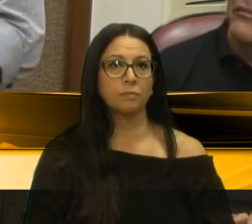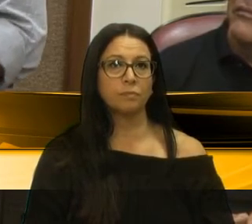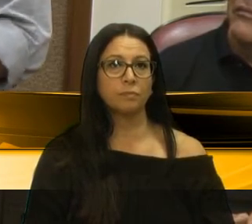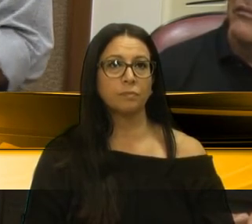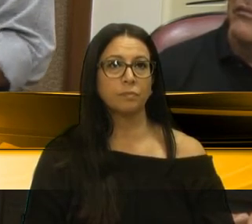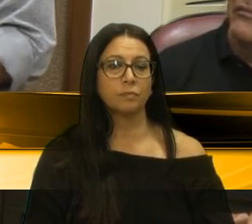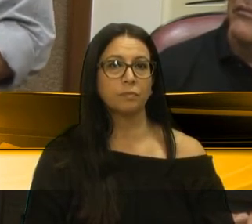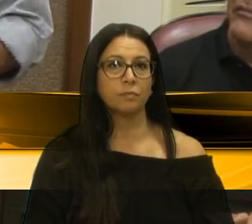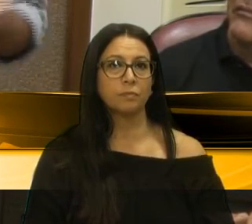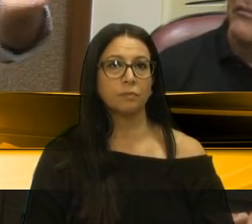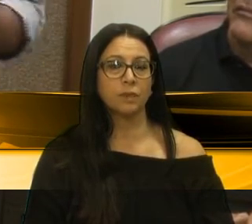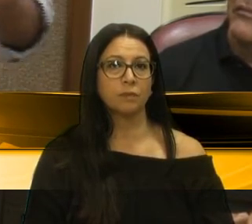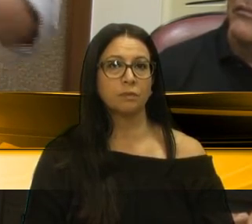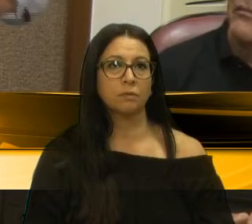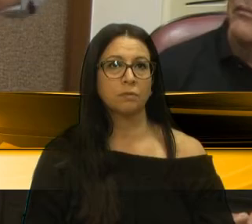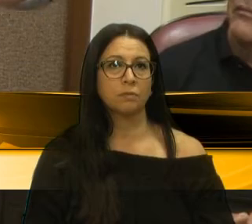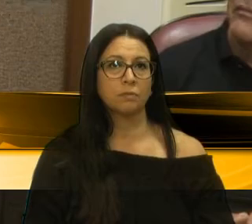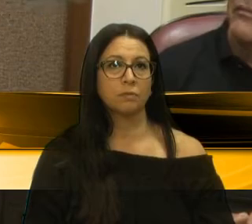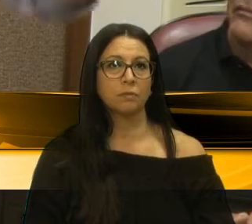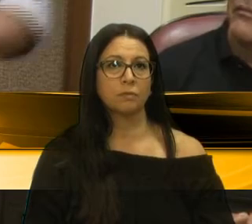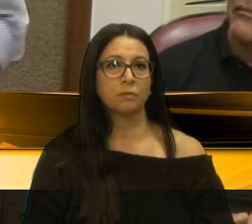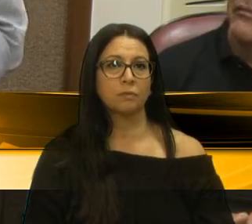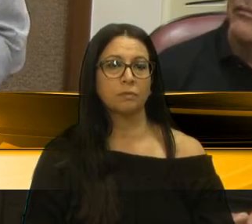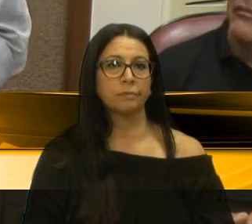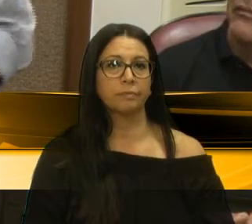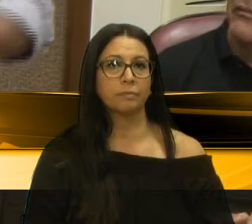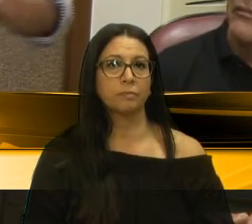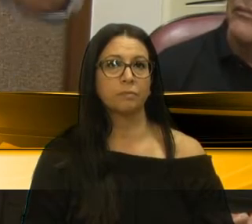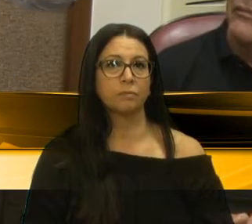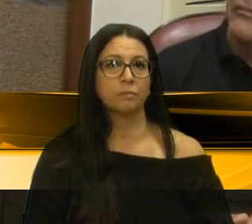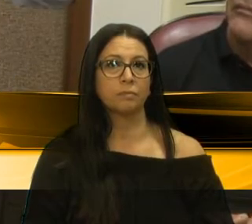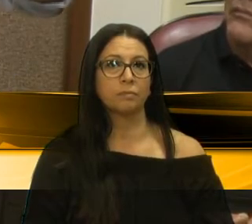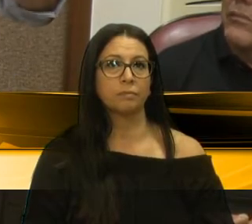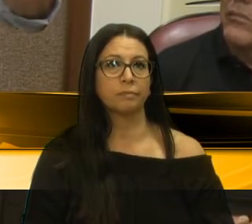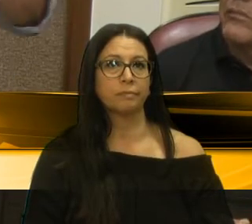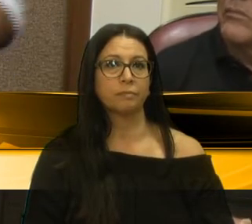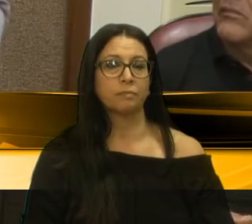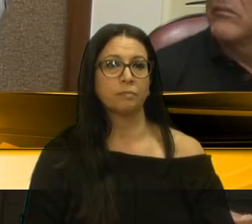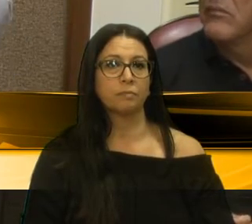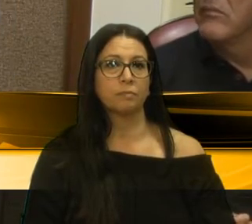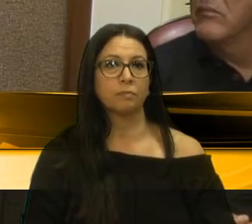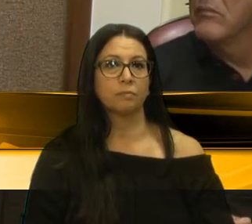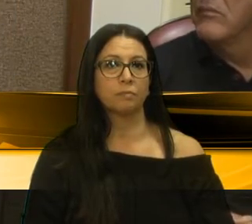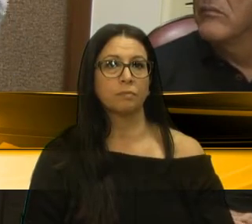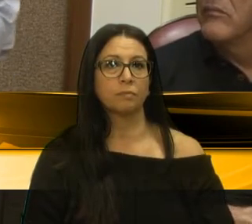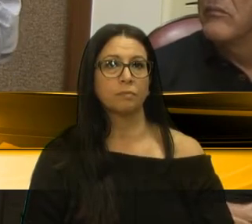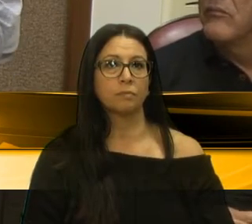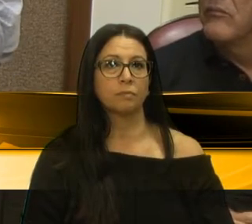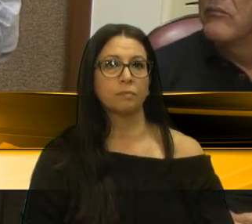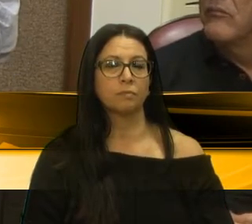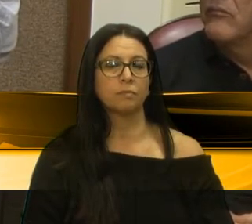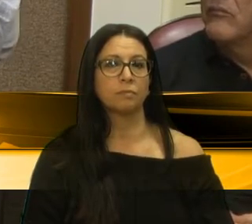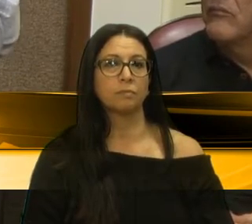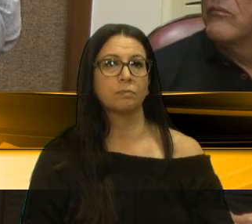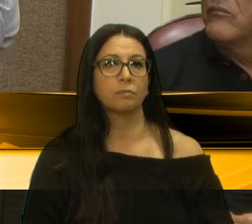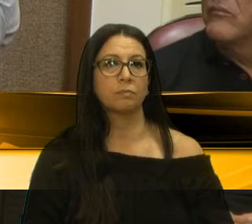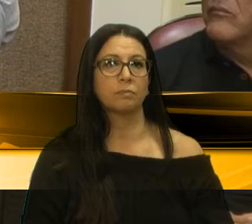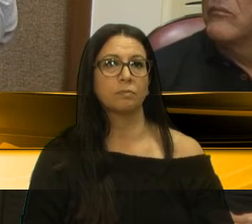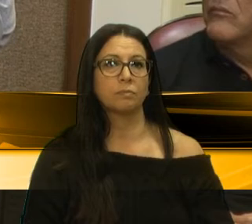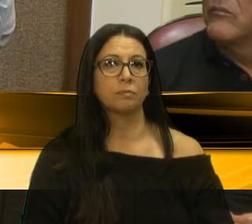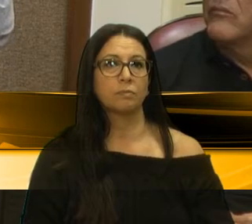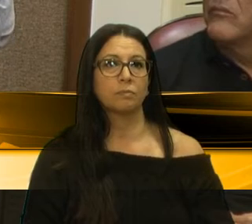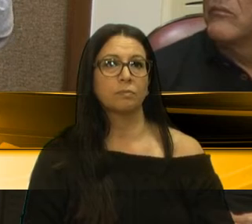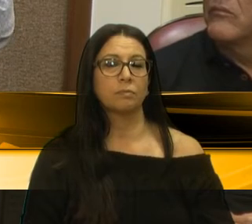Eu gostaria muito de usar esse espaço aqui hoje para divulgar uma campanha